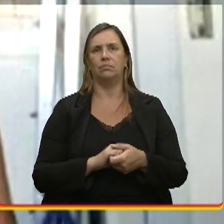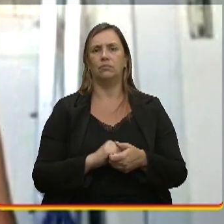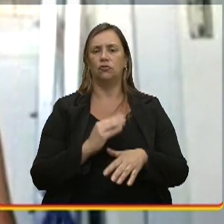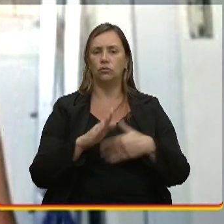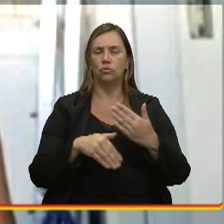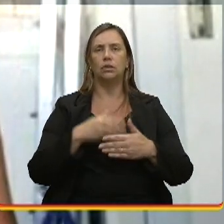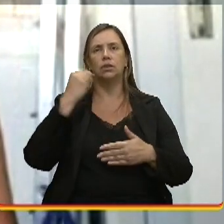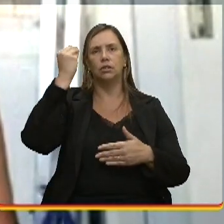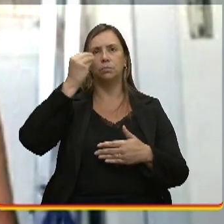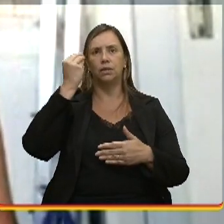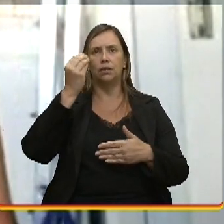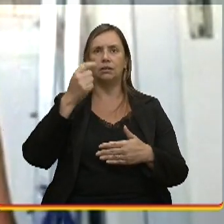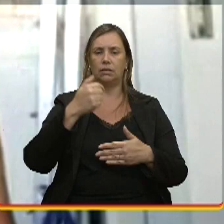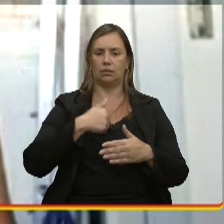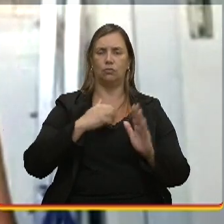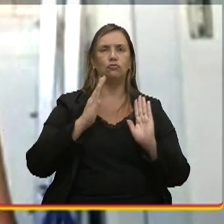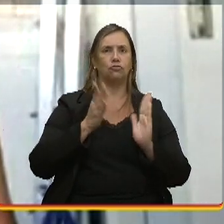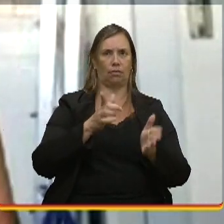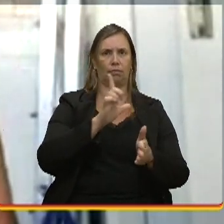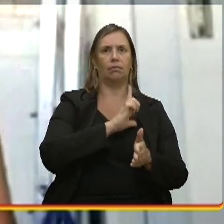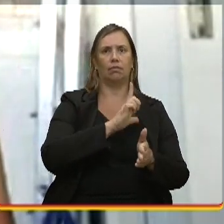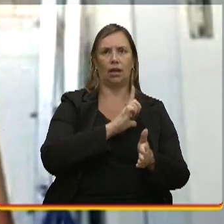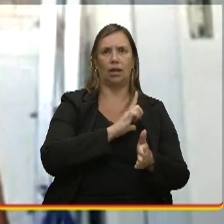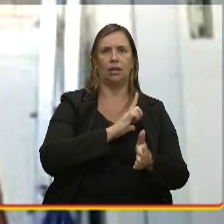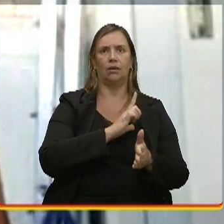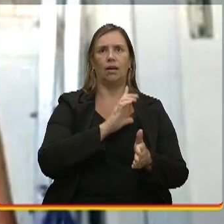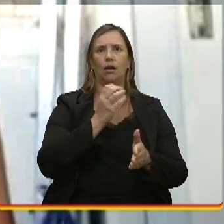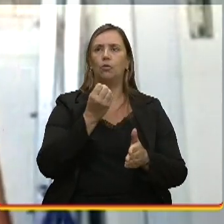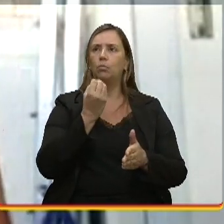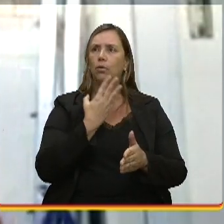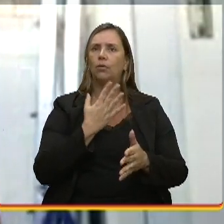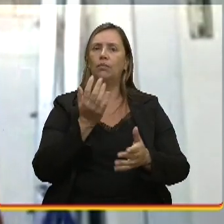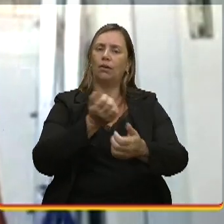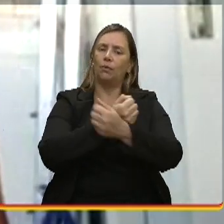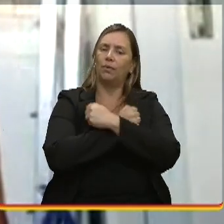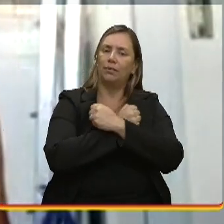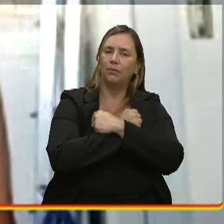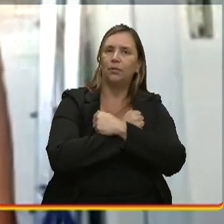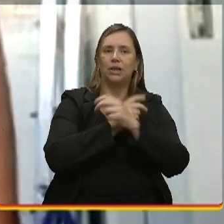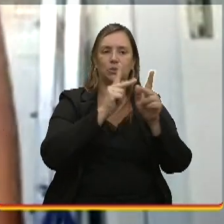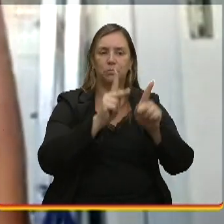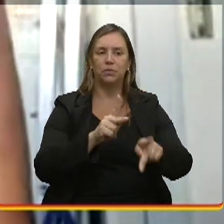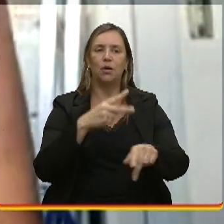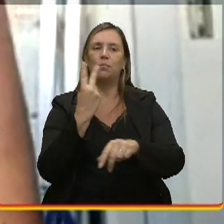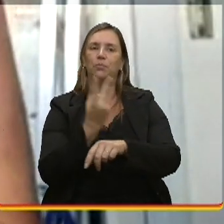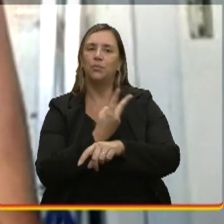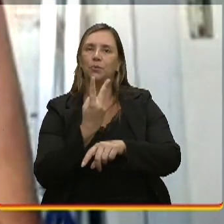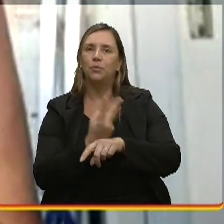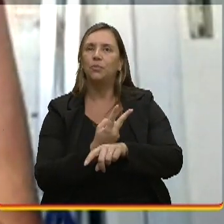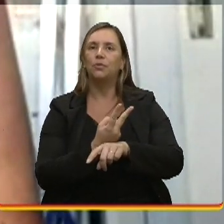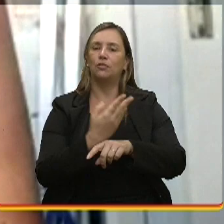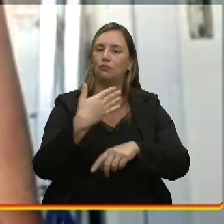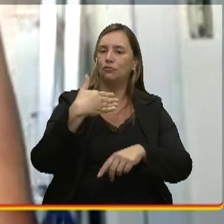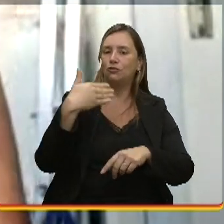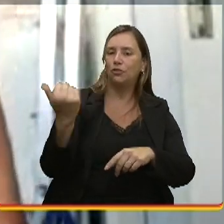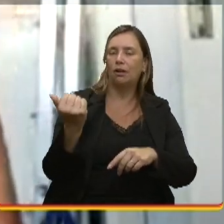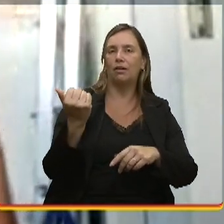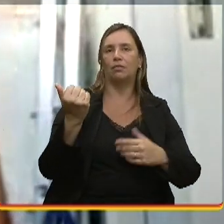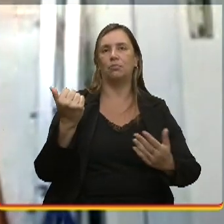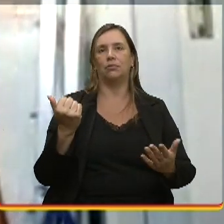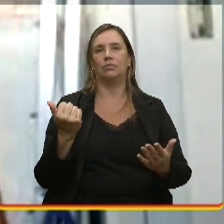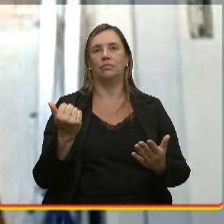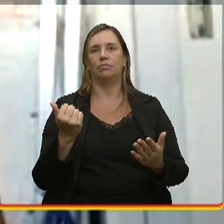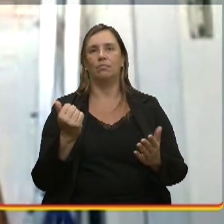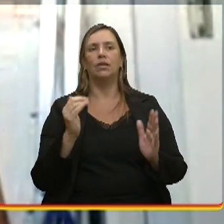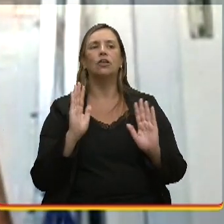as experiências que eu tenho, são muito acolhedoras, as pessoas que te procuram, que vão até ti, normalmente, elas ou